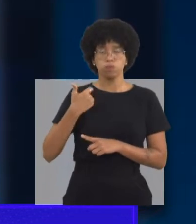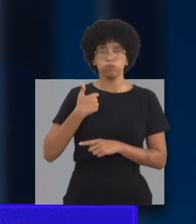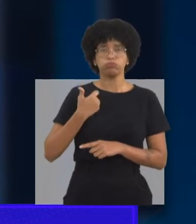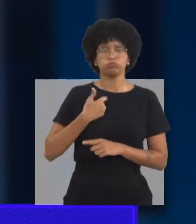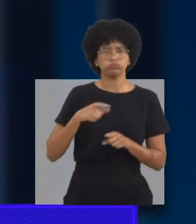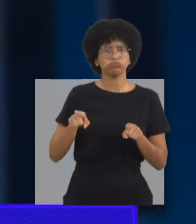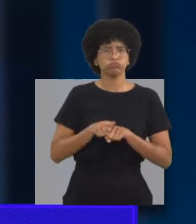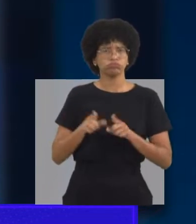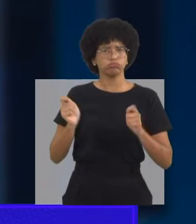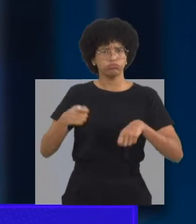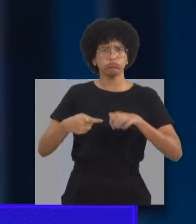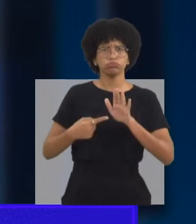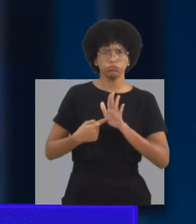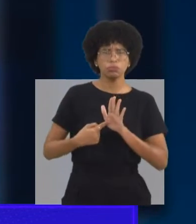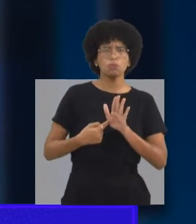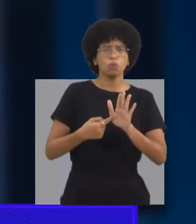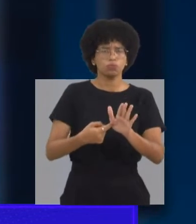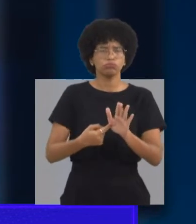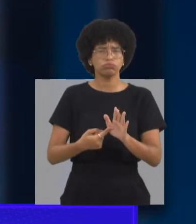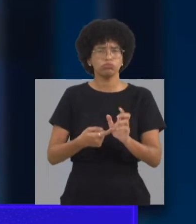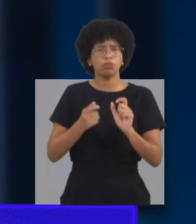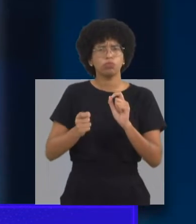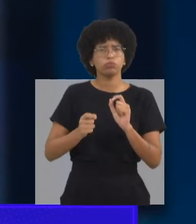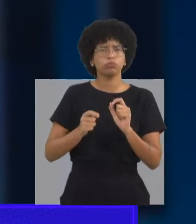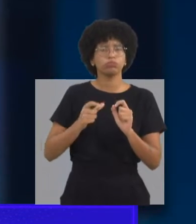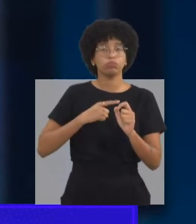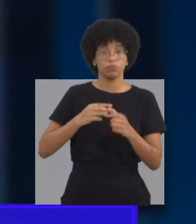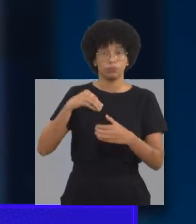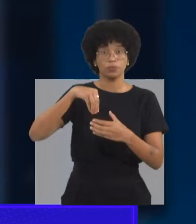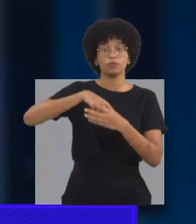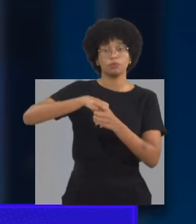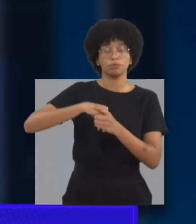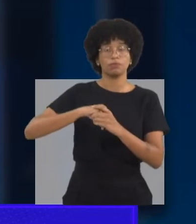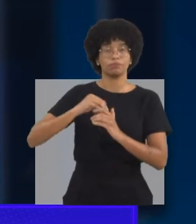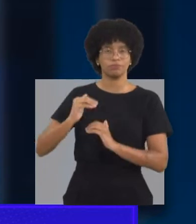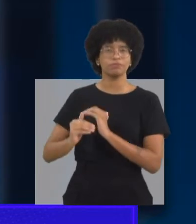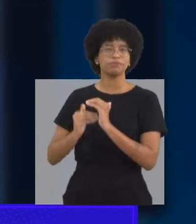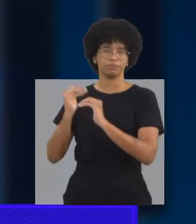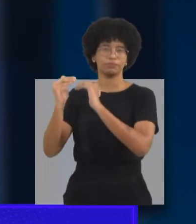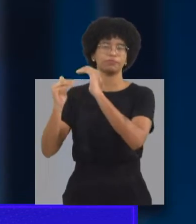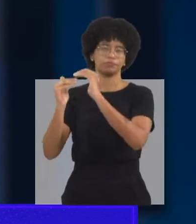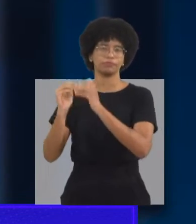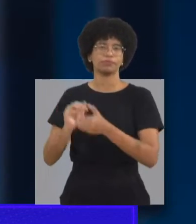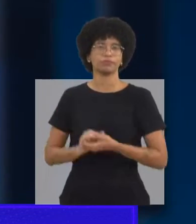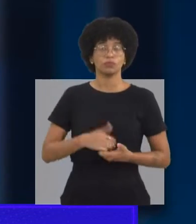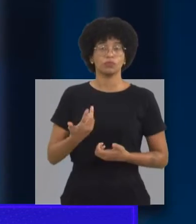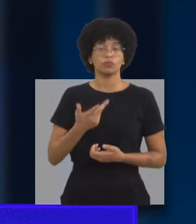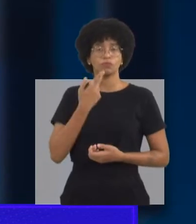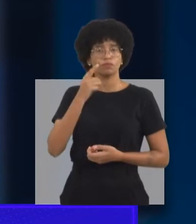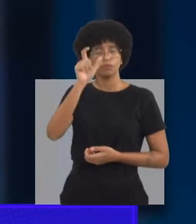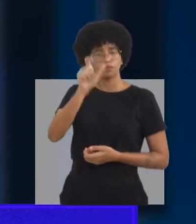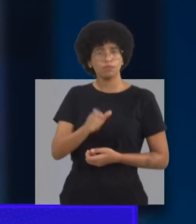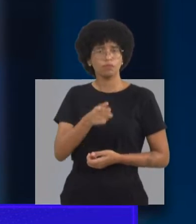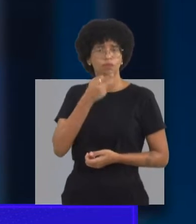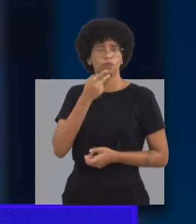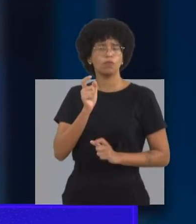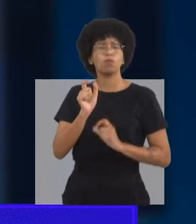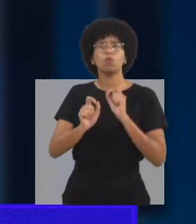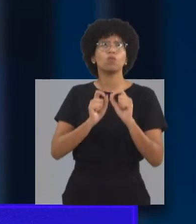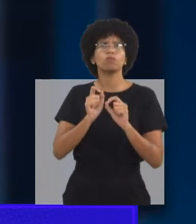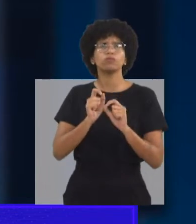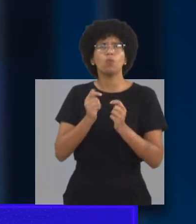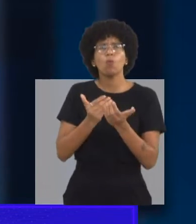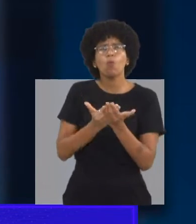ano e meio, fechando um ano de vida, e crianças que apresentam sinais de atraso dentro desse